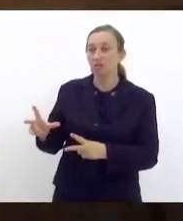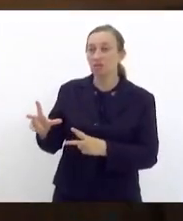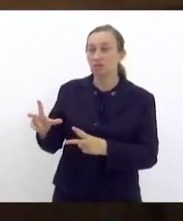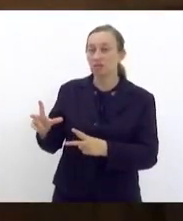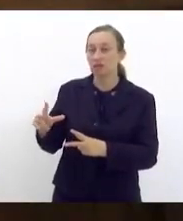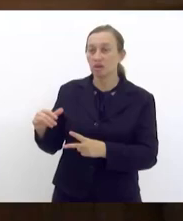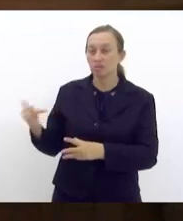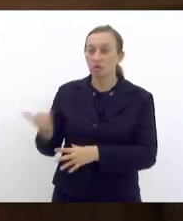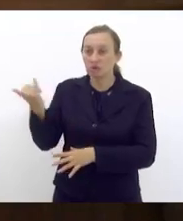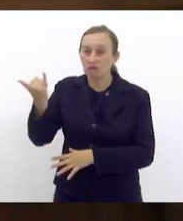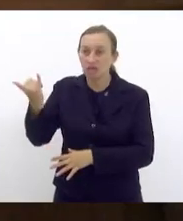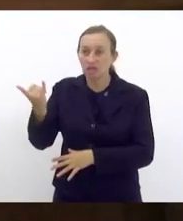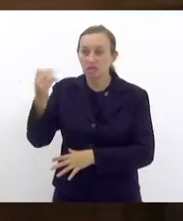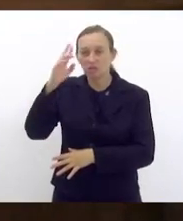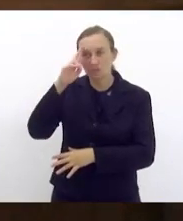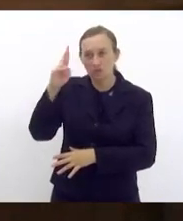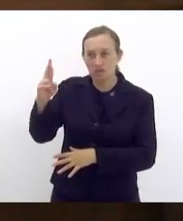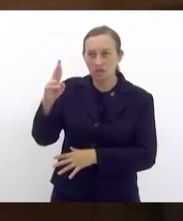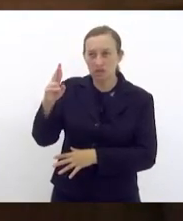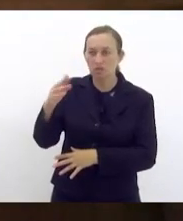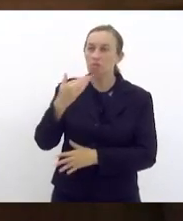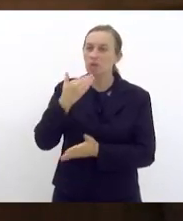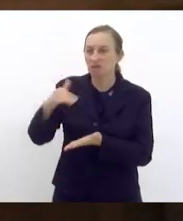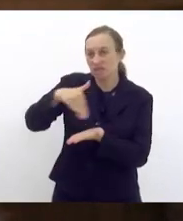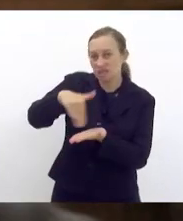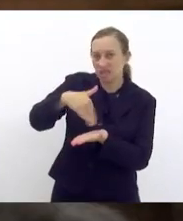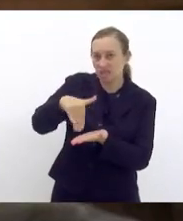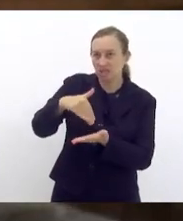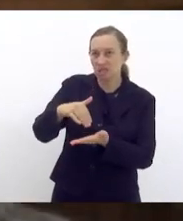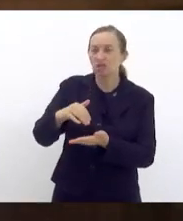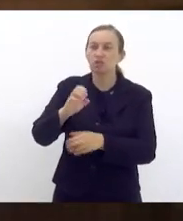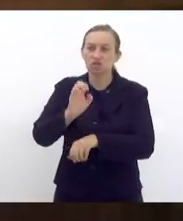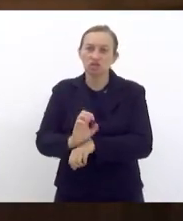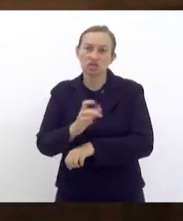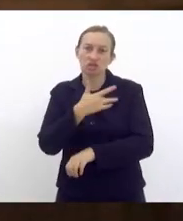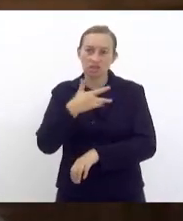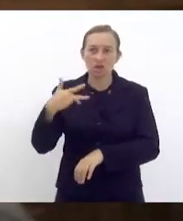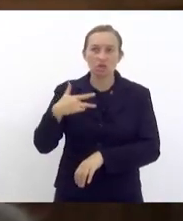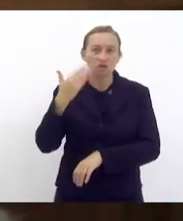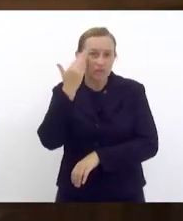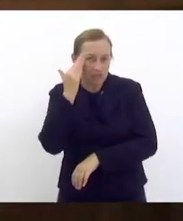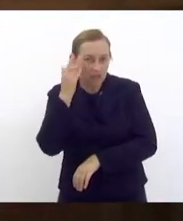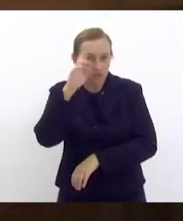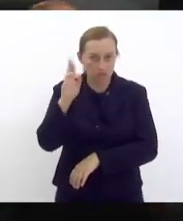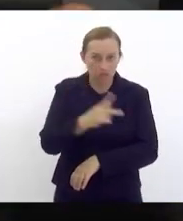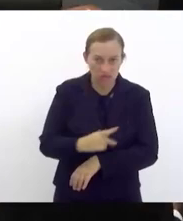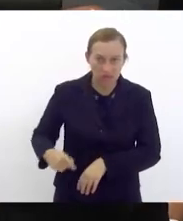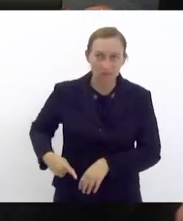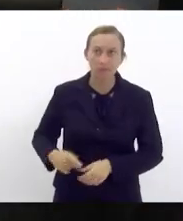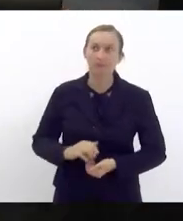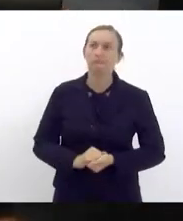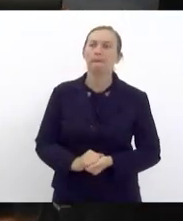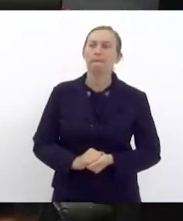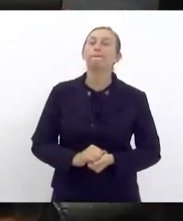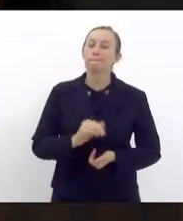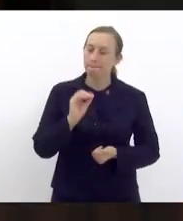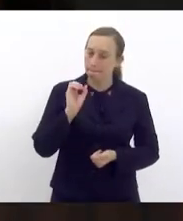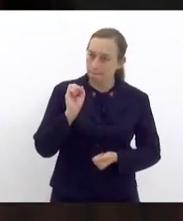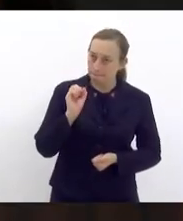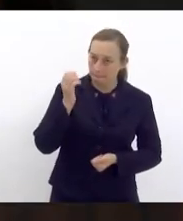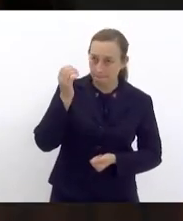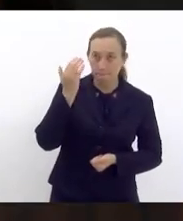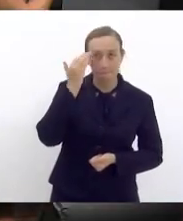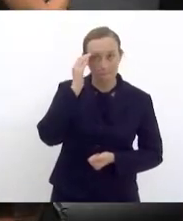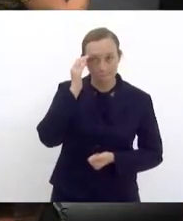o senhor baixar a inteligência da Secretaria de Estado de Saúde. Deu para entender, senhor presidente? Compreendido,